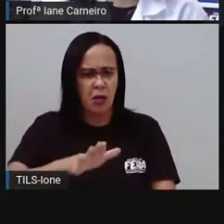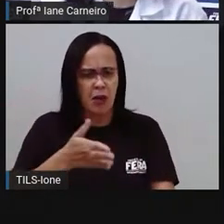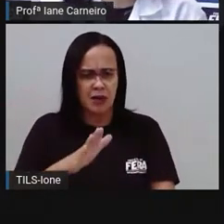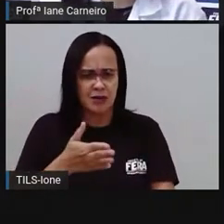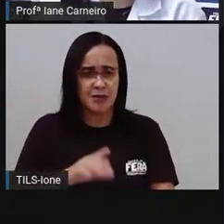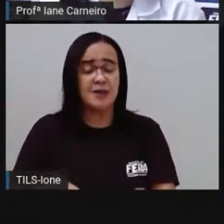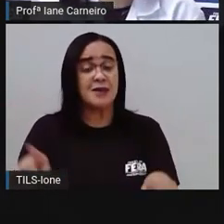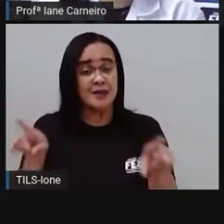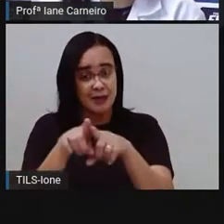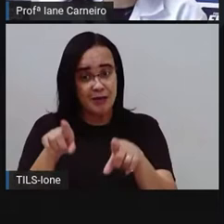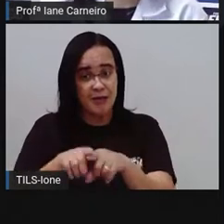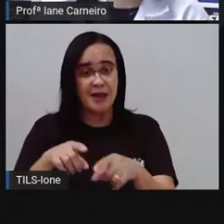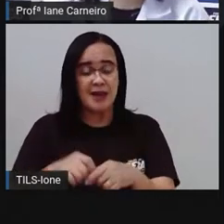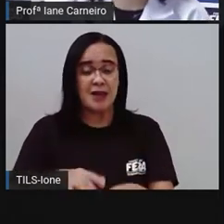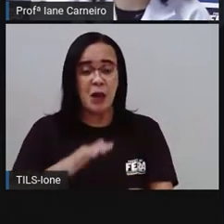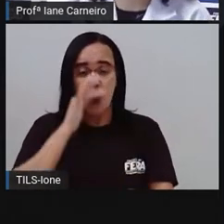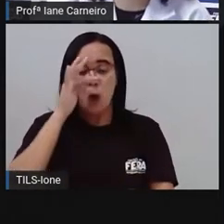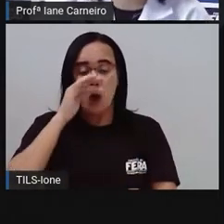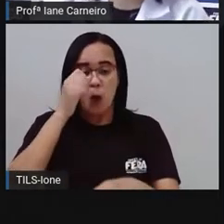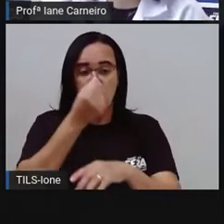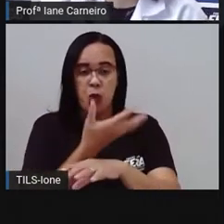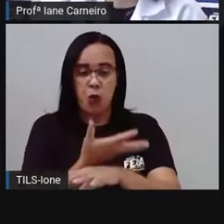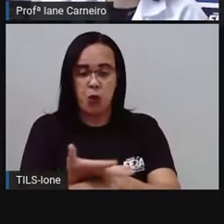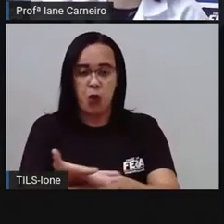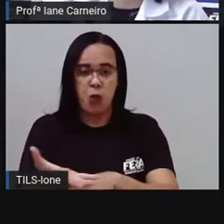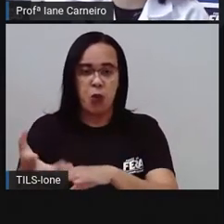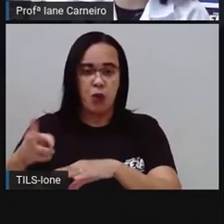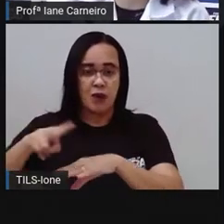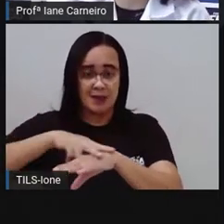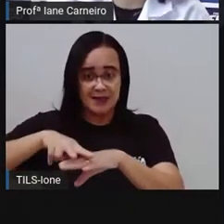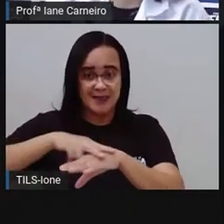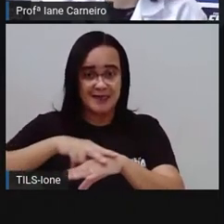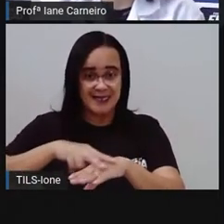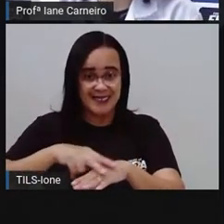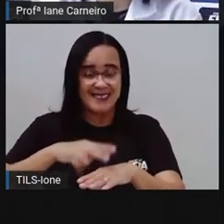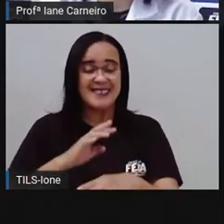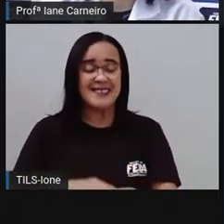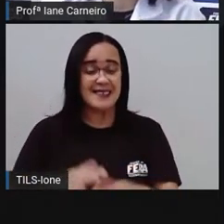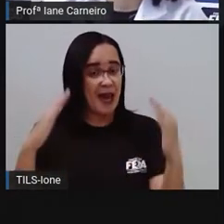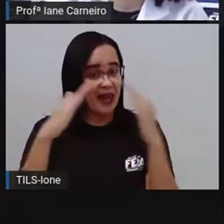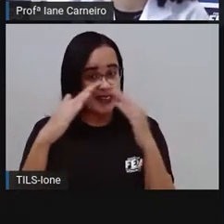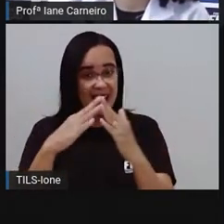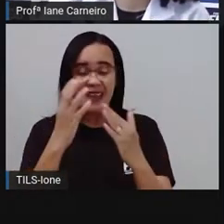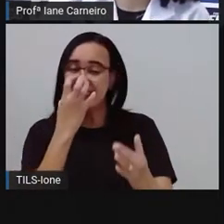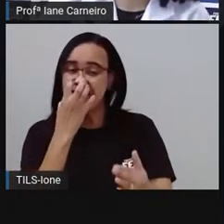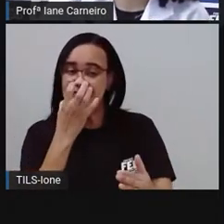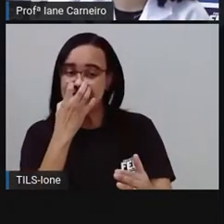E com outra casa dentro. A casa do meu cachorro, o Atildo.